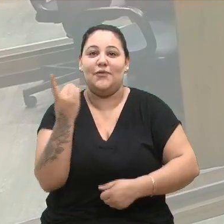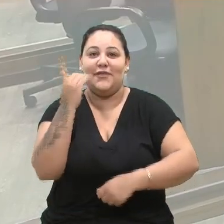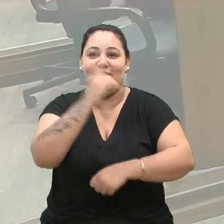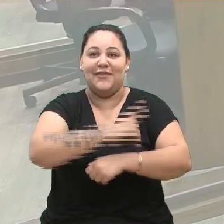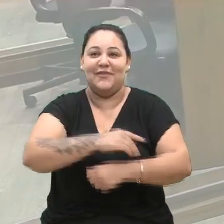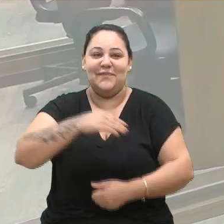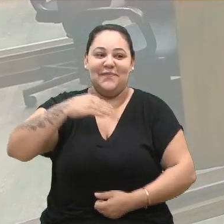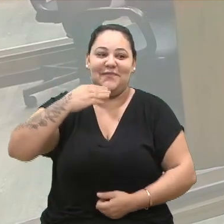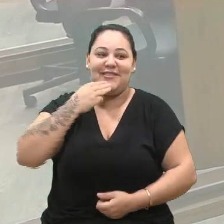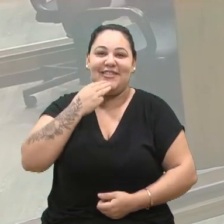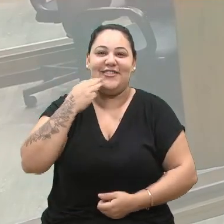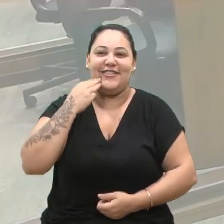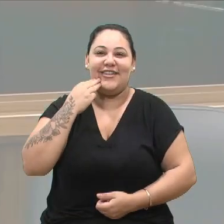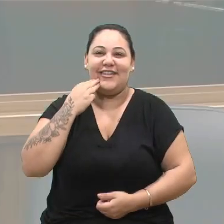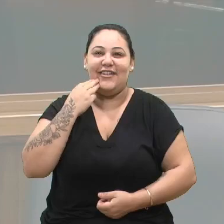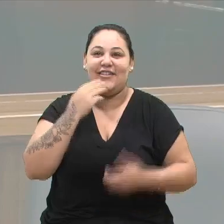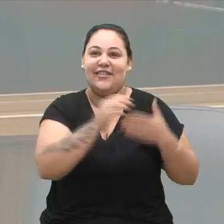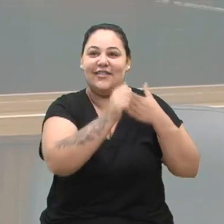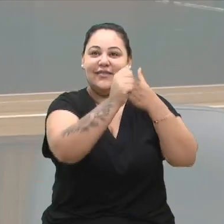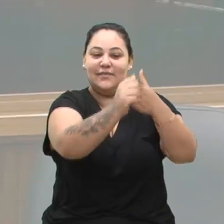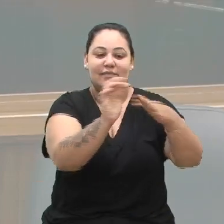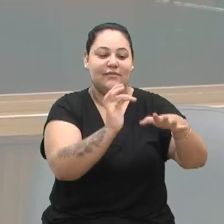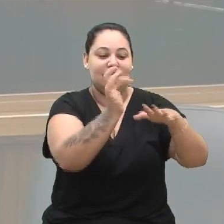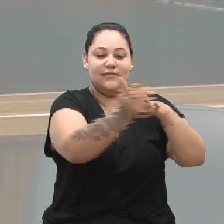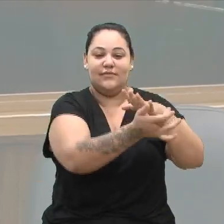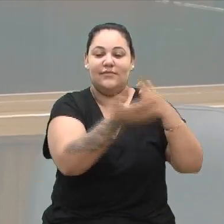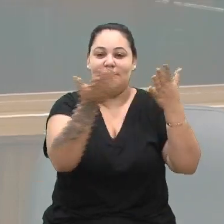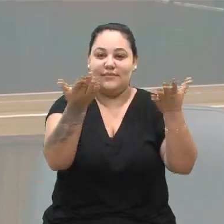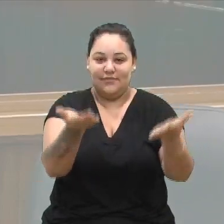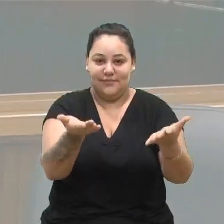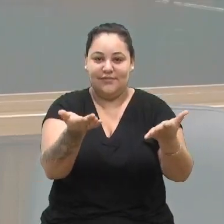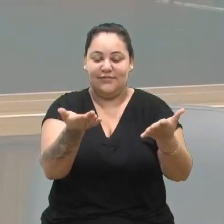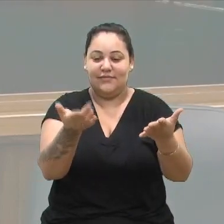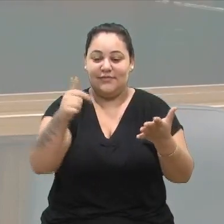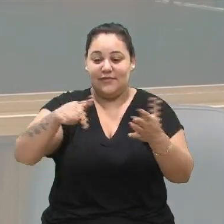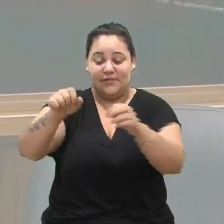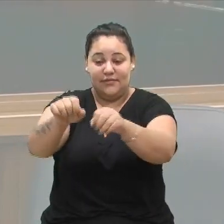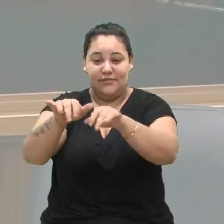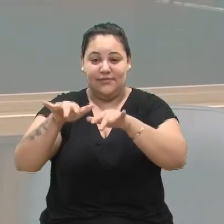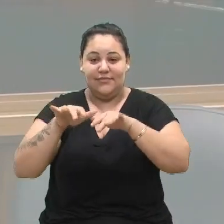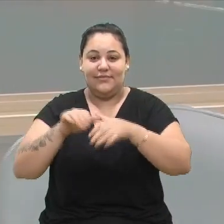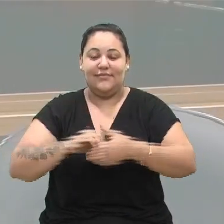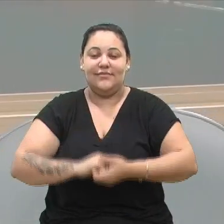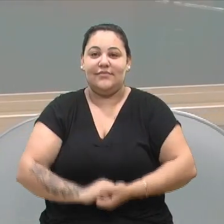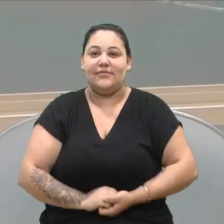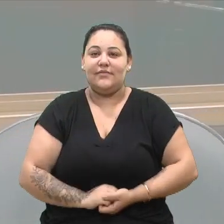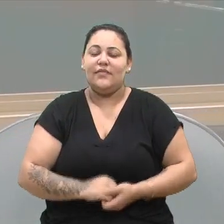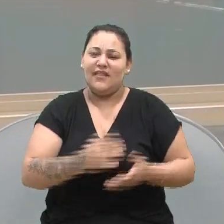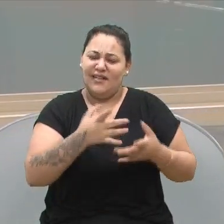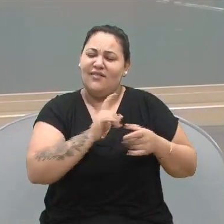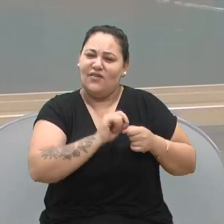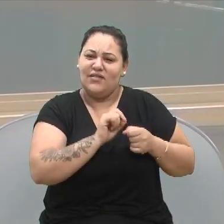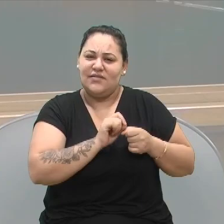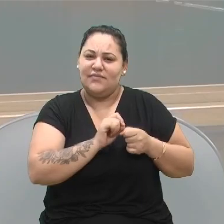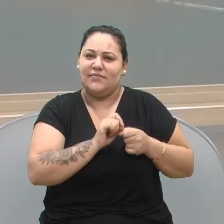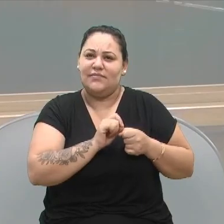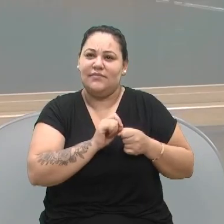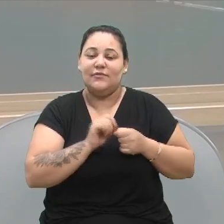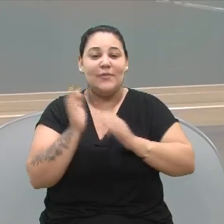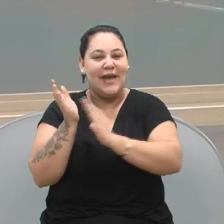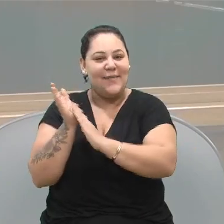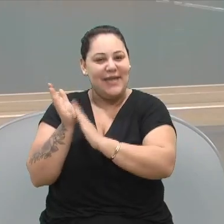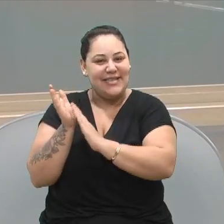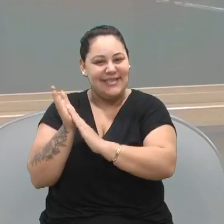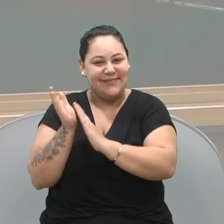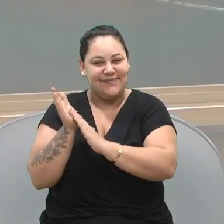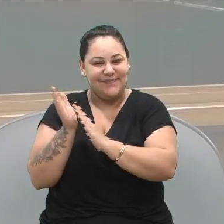vereadoras, as pessoas que nos acompanham pelas redes sociais aqui no plenário. Eu quero fazer um voto de congratulação ao